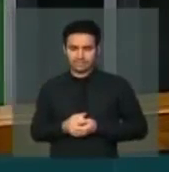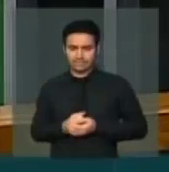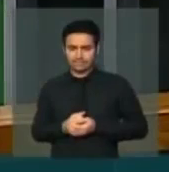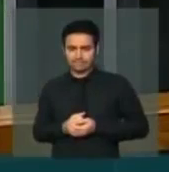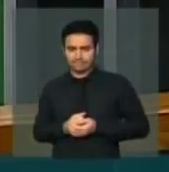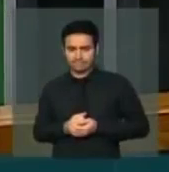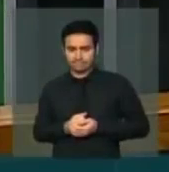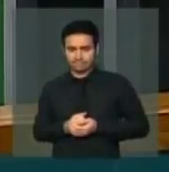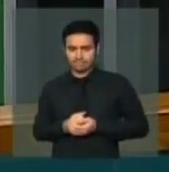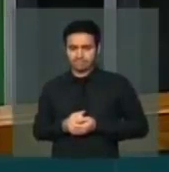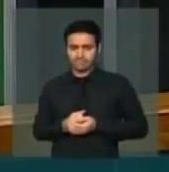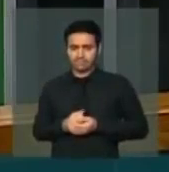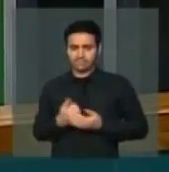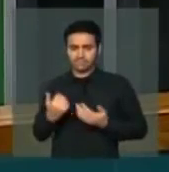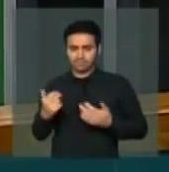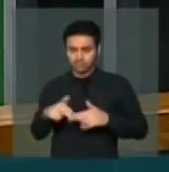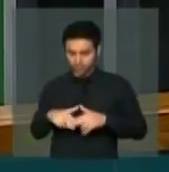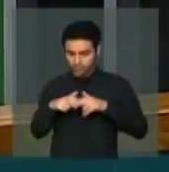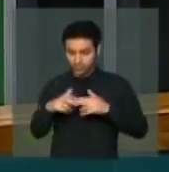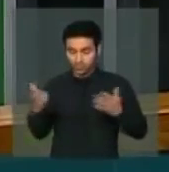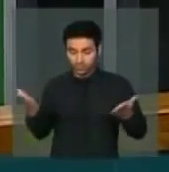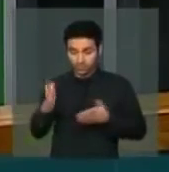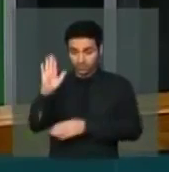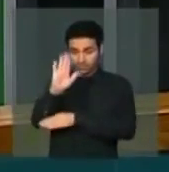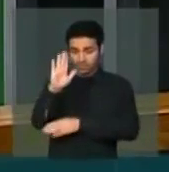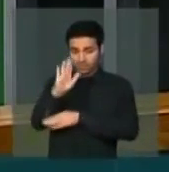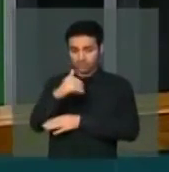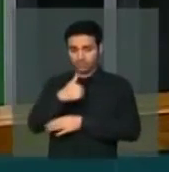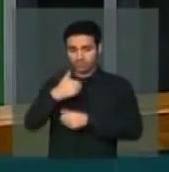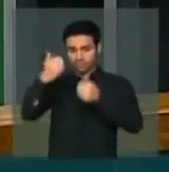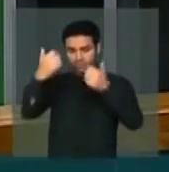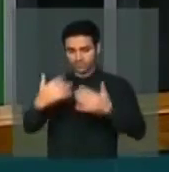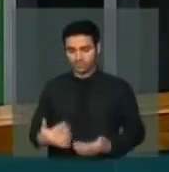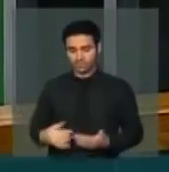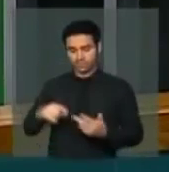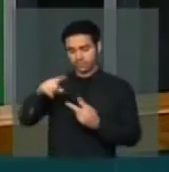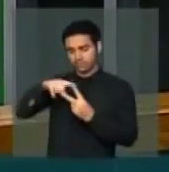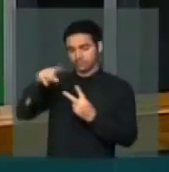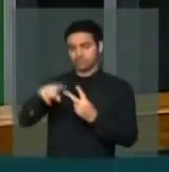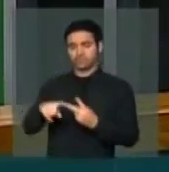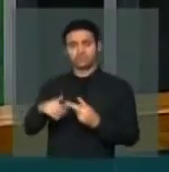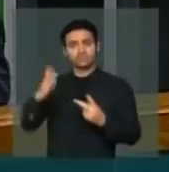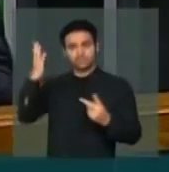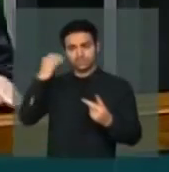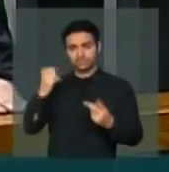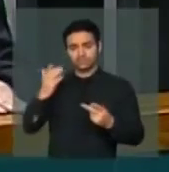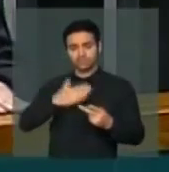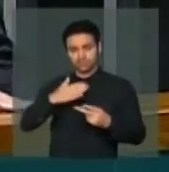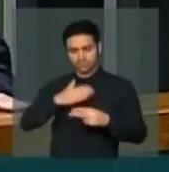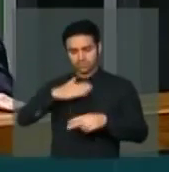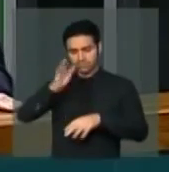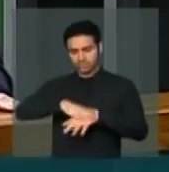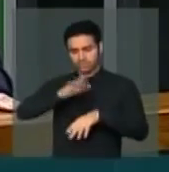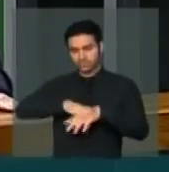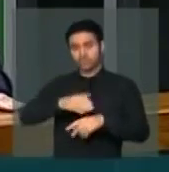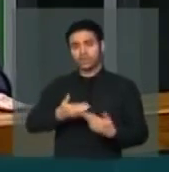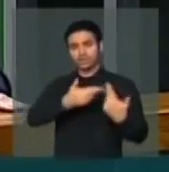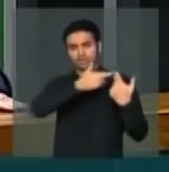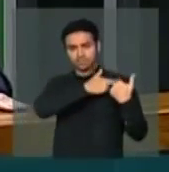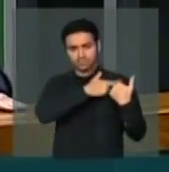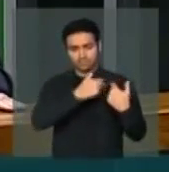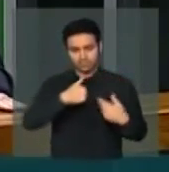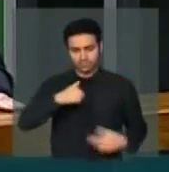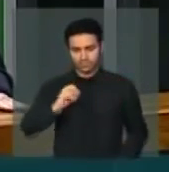faço nessa tarde esses dois registros, consciente do dever de que tenho como